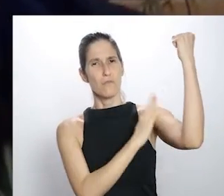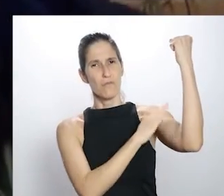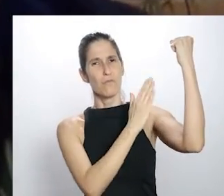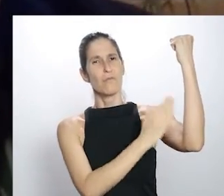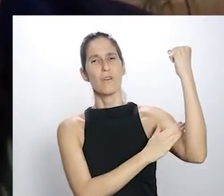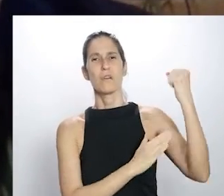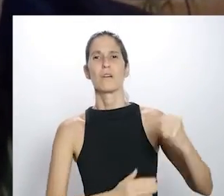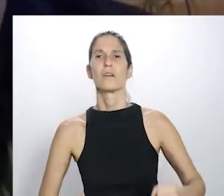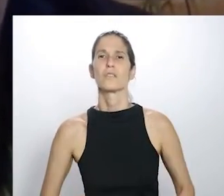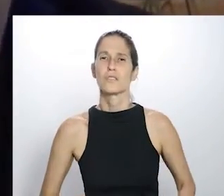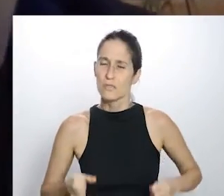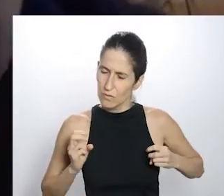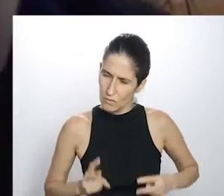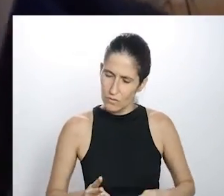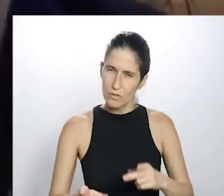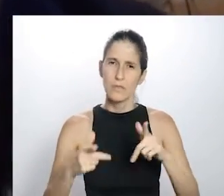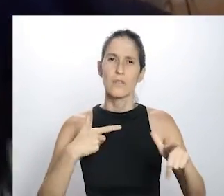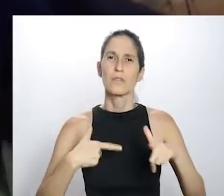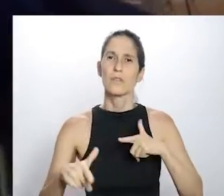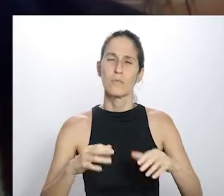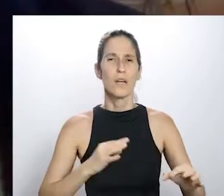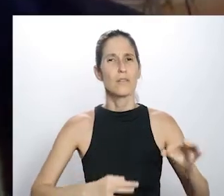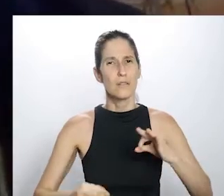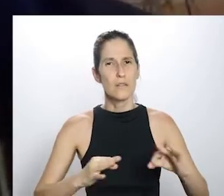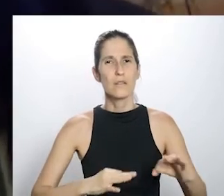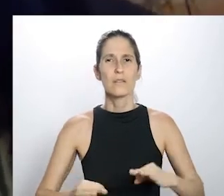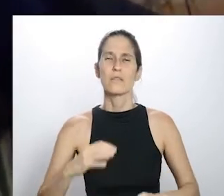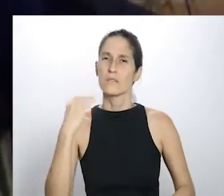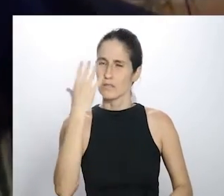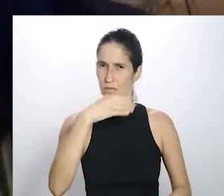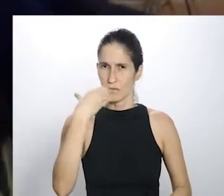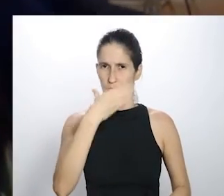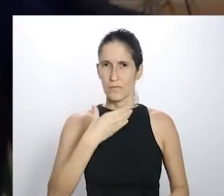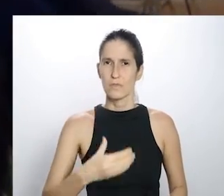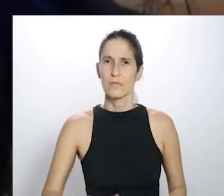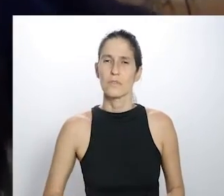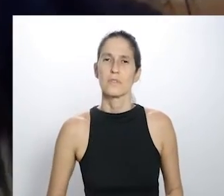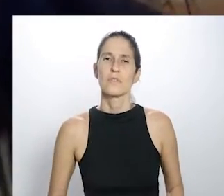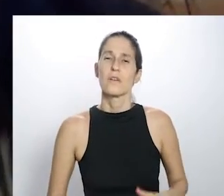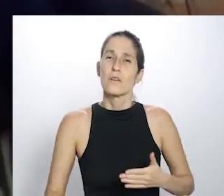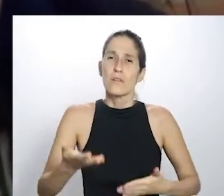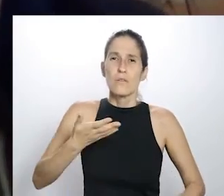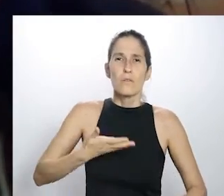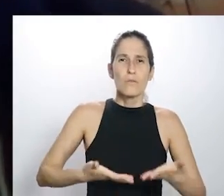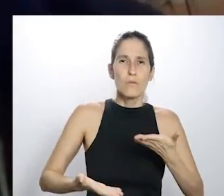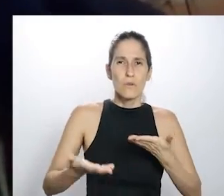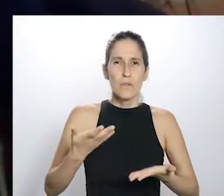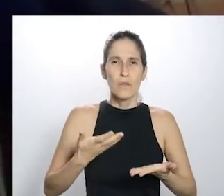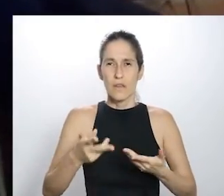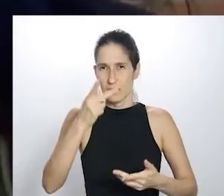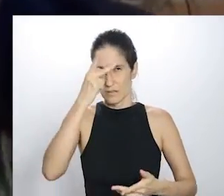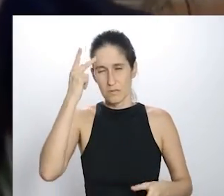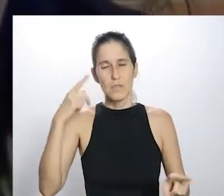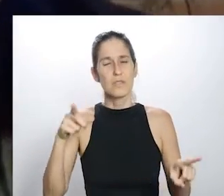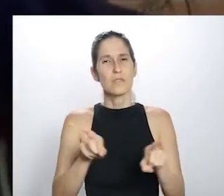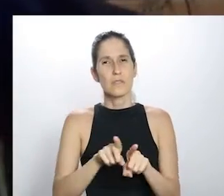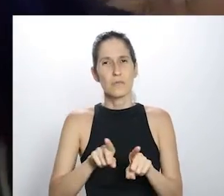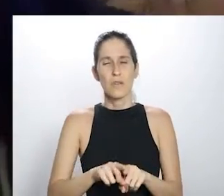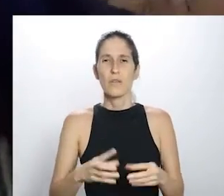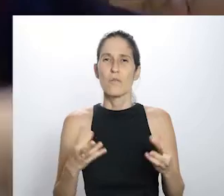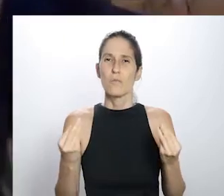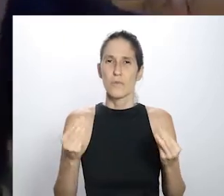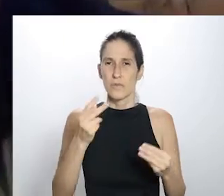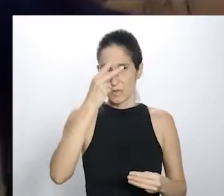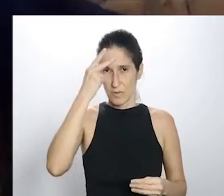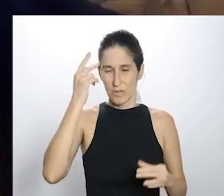gente tem, dessa produção que a gente faz, e desse cuidado, porque também todos... Eu, como